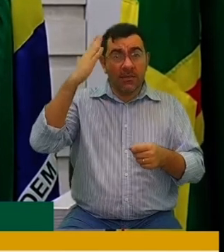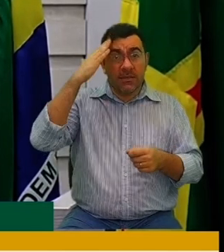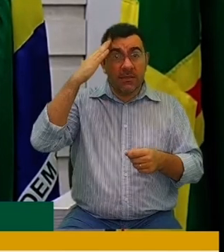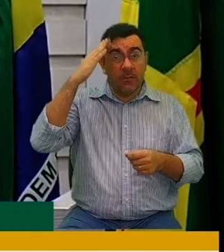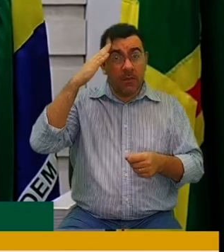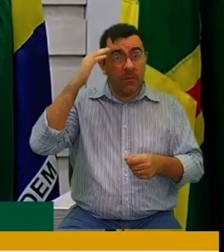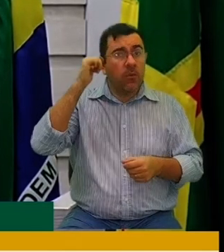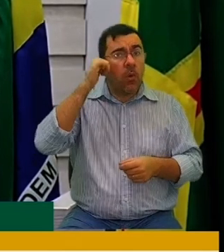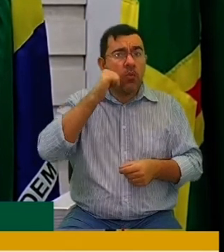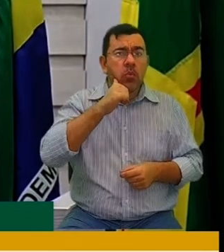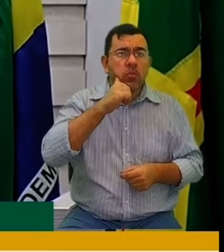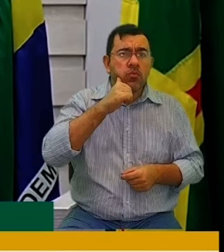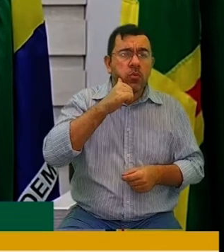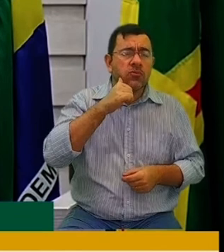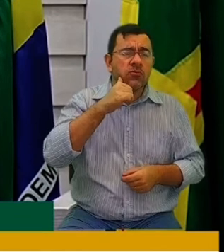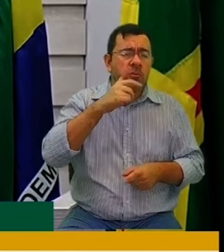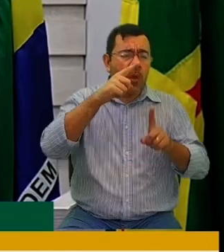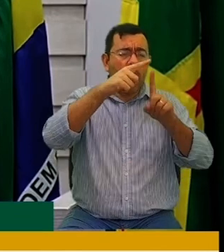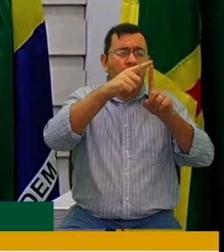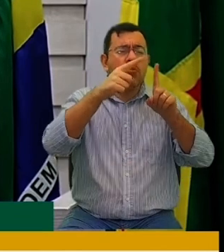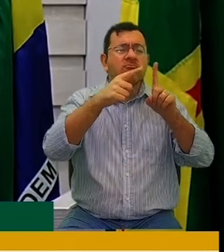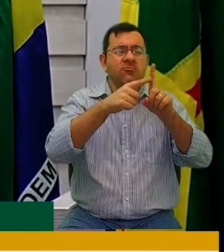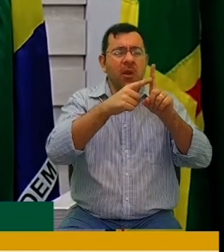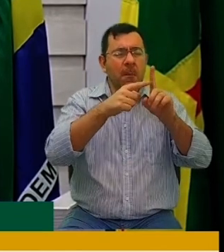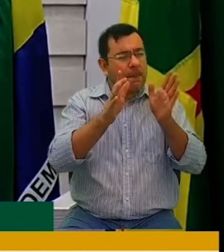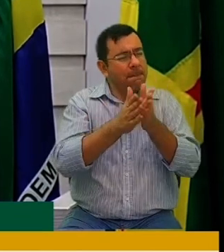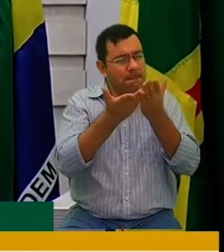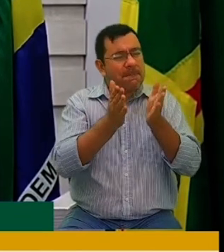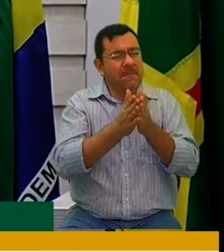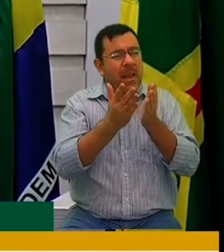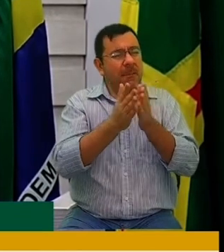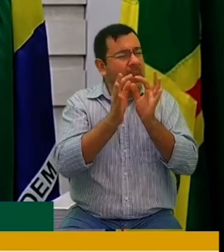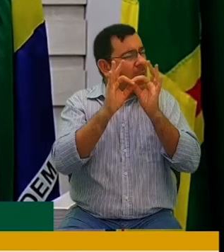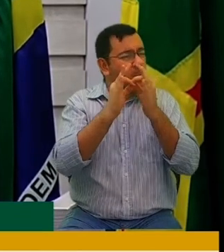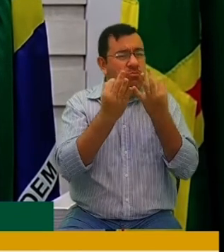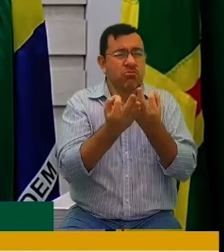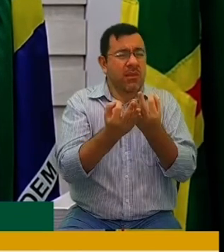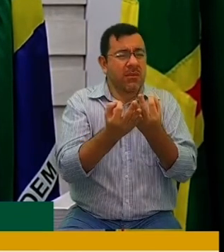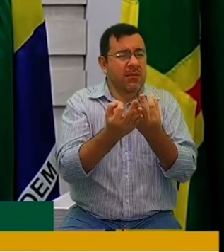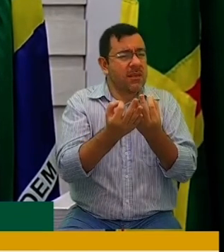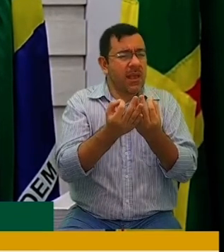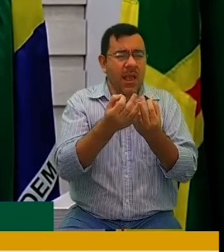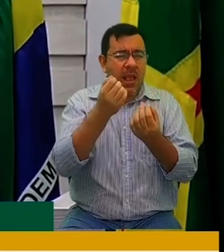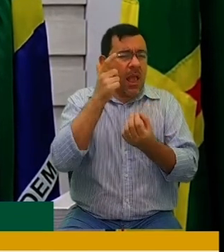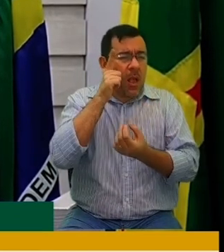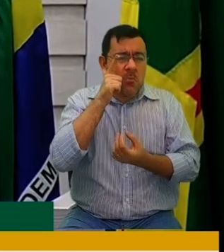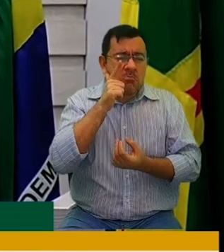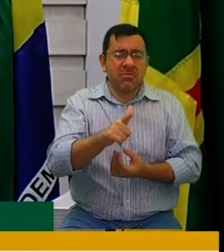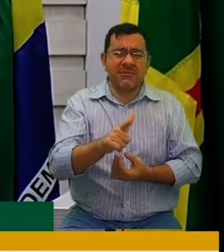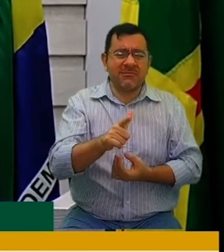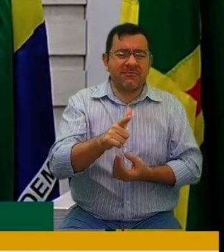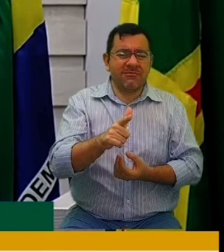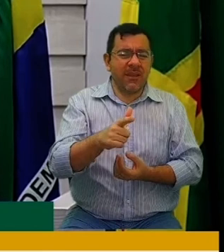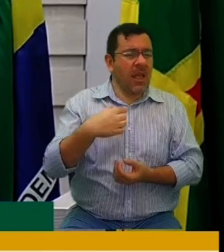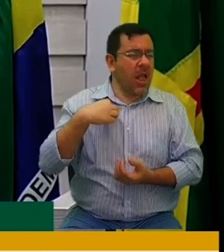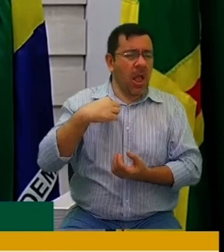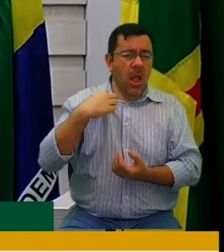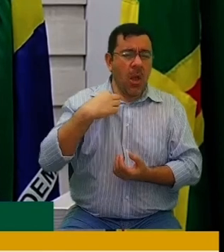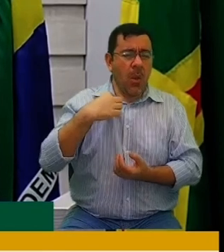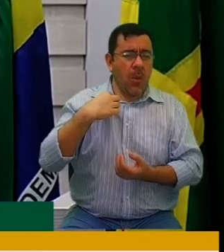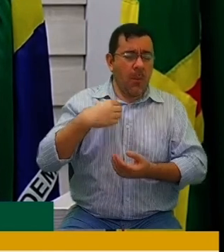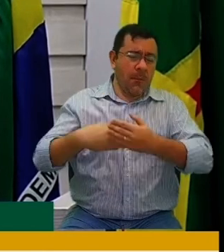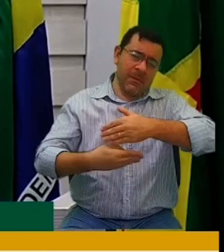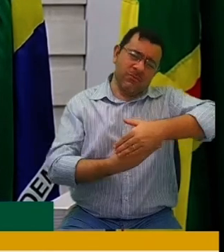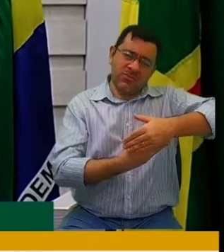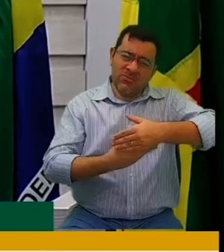de origem simples, carente, sem condições de comprar os itens básicos do bebê, pela falta de emprego, suporte